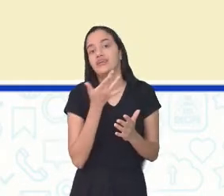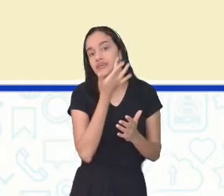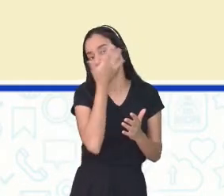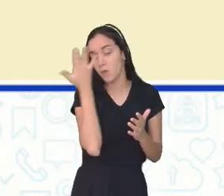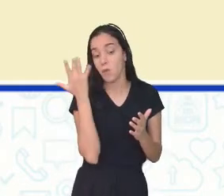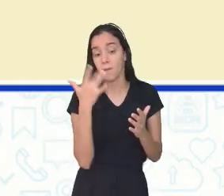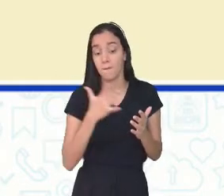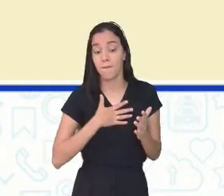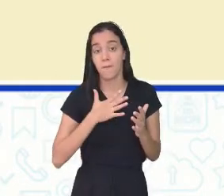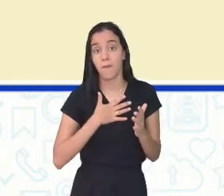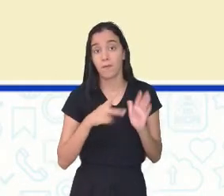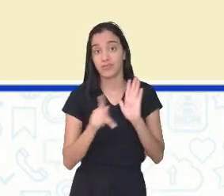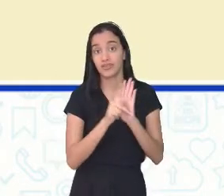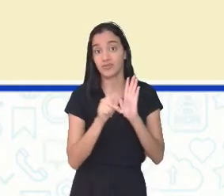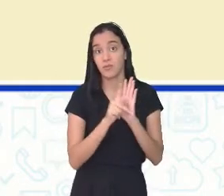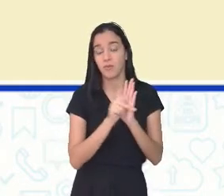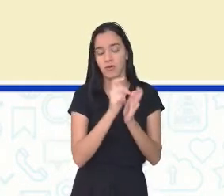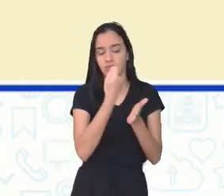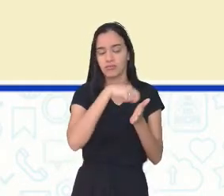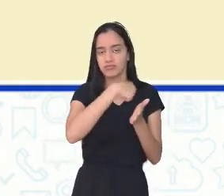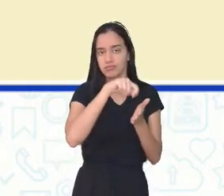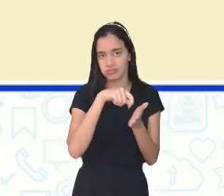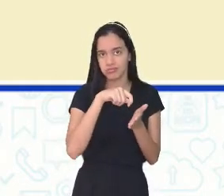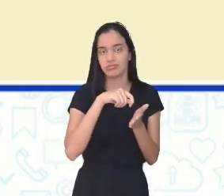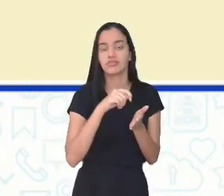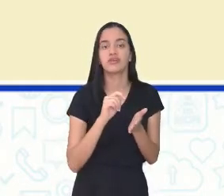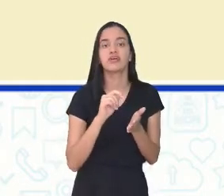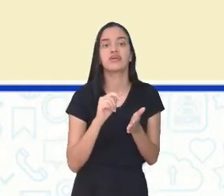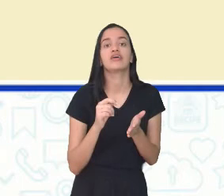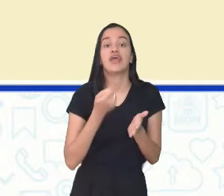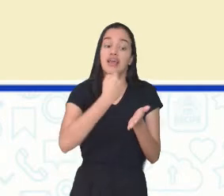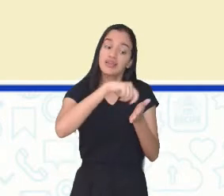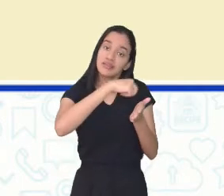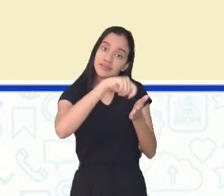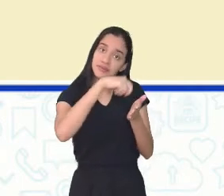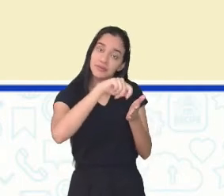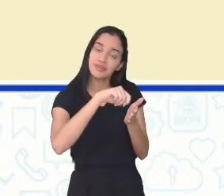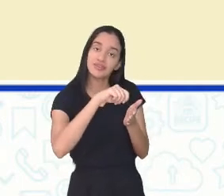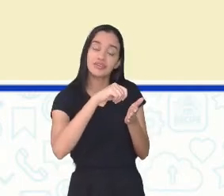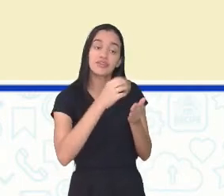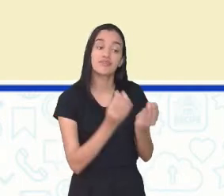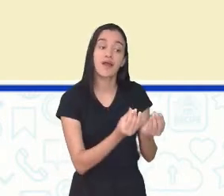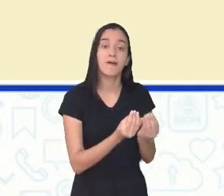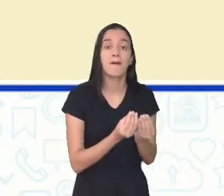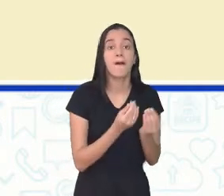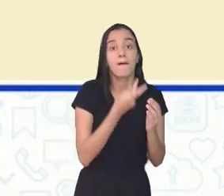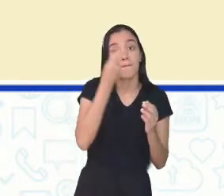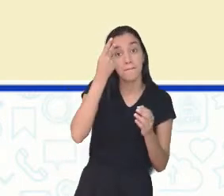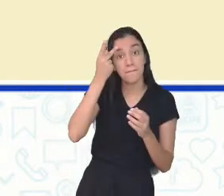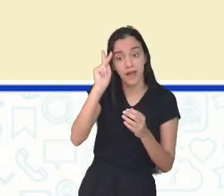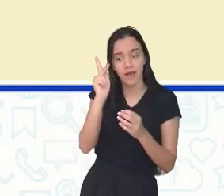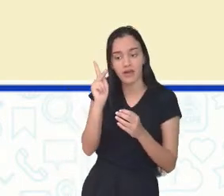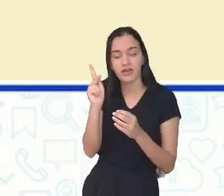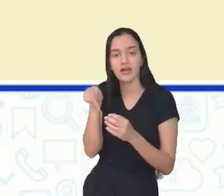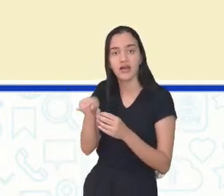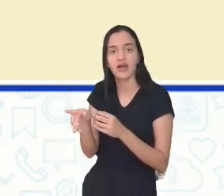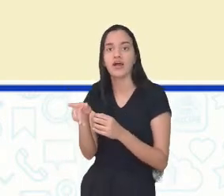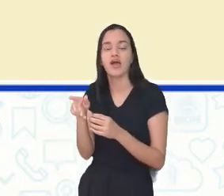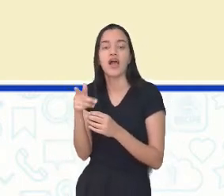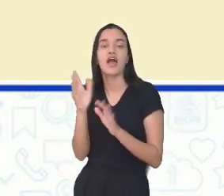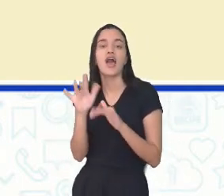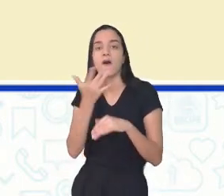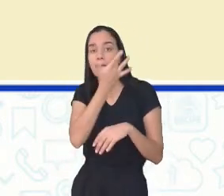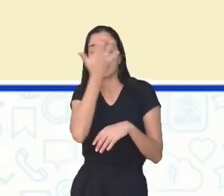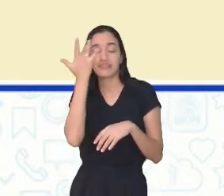escreveu. Uma carta ao leitor é uma carta escrita para o leitor. Alguém escreveu esperando